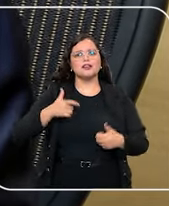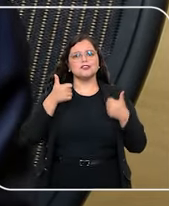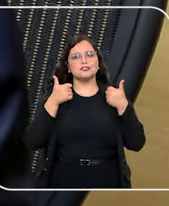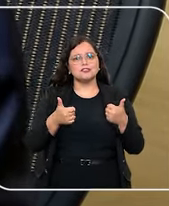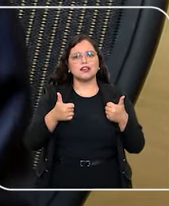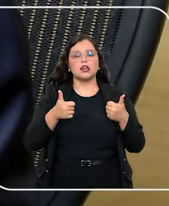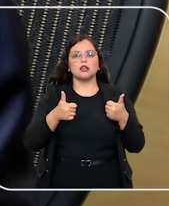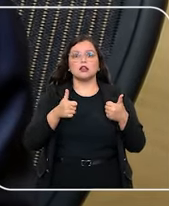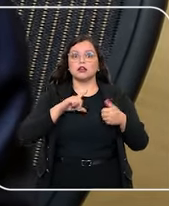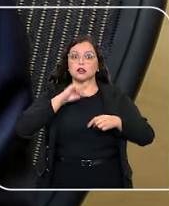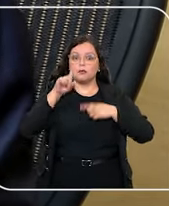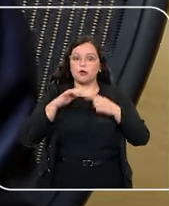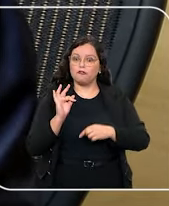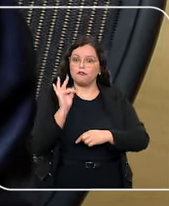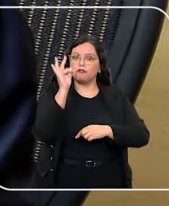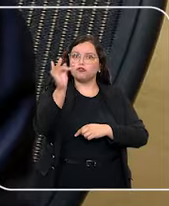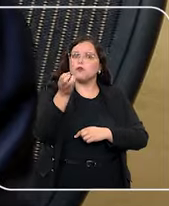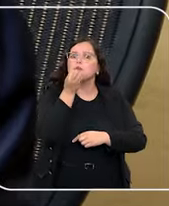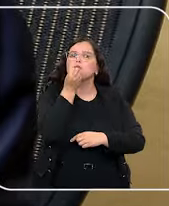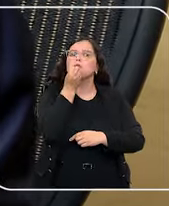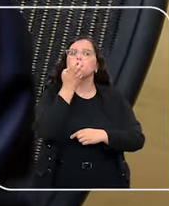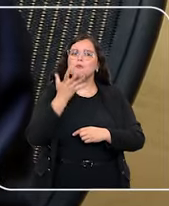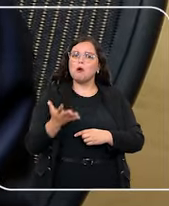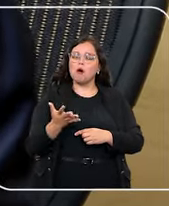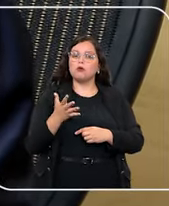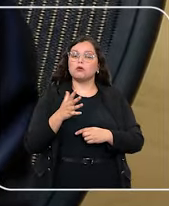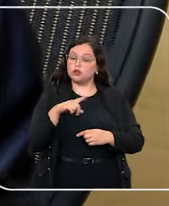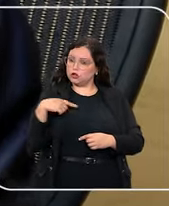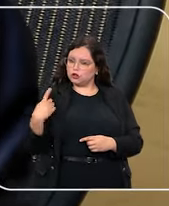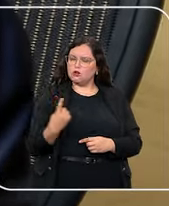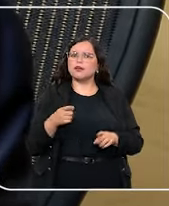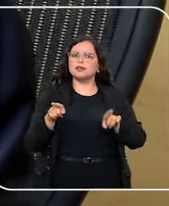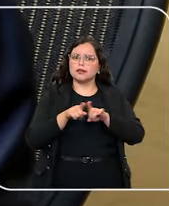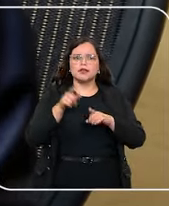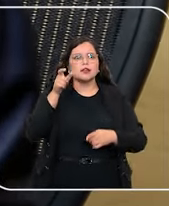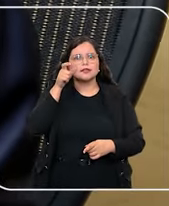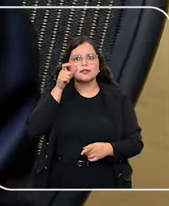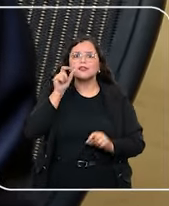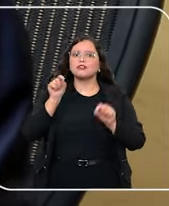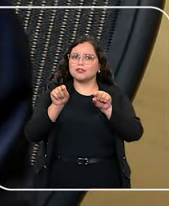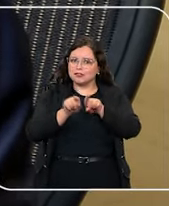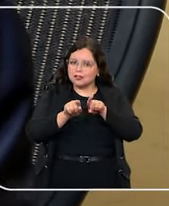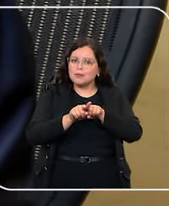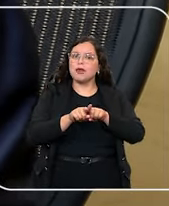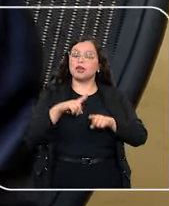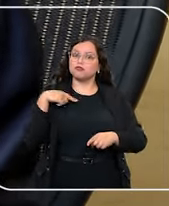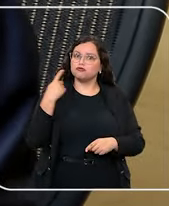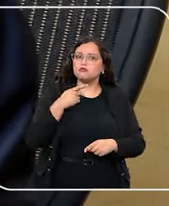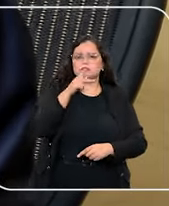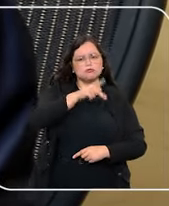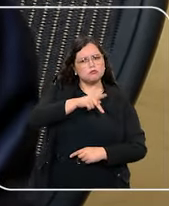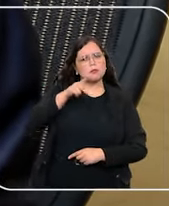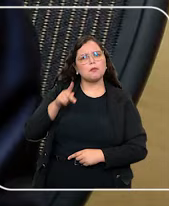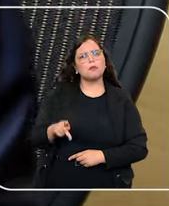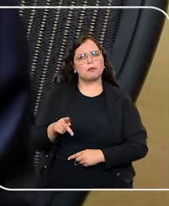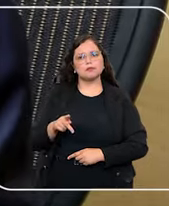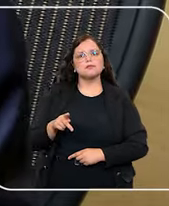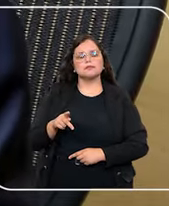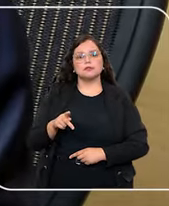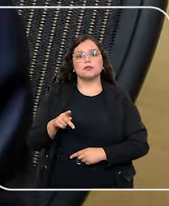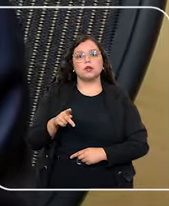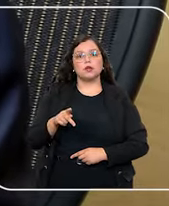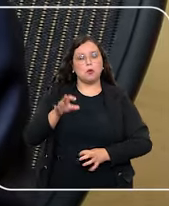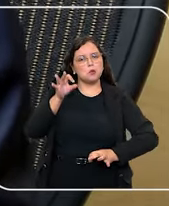frutos positivos virão. Não só para vocês no futuro, como para todos nós que estamos aqui assistindo, como advogados, professores,